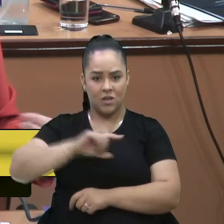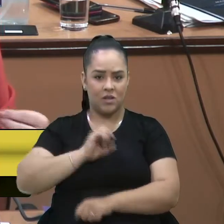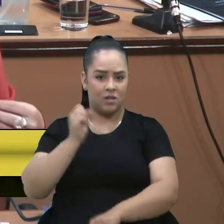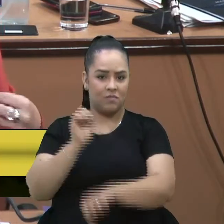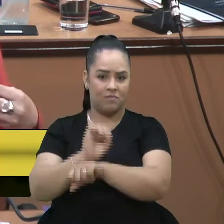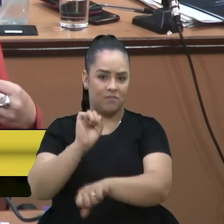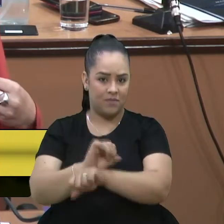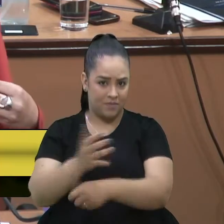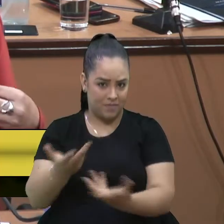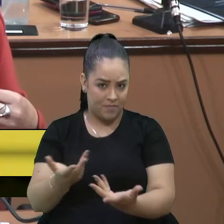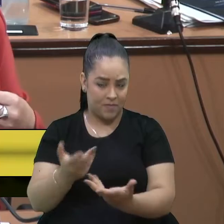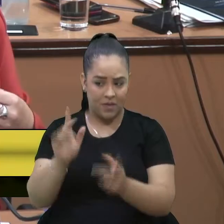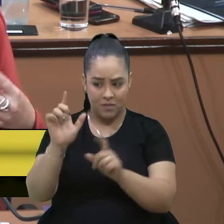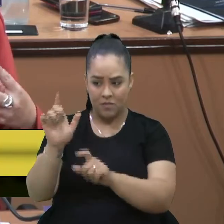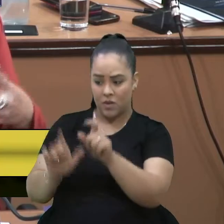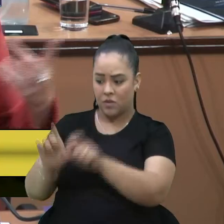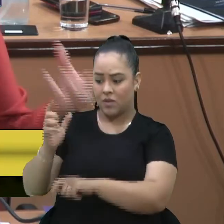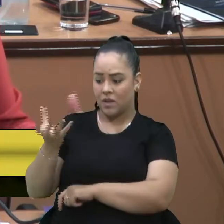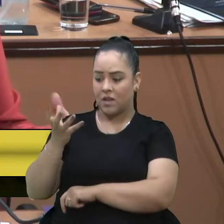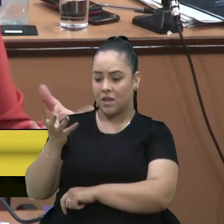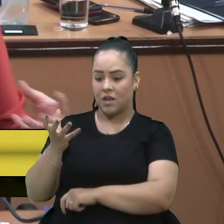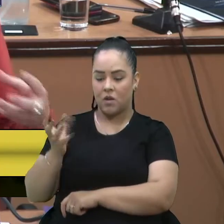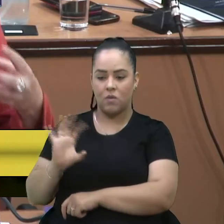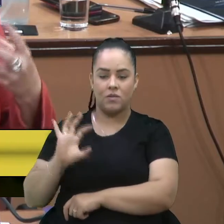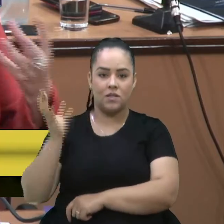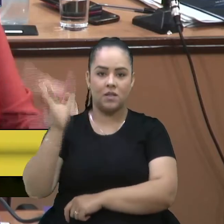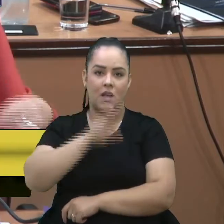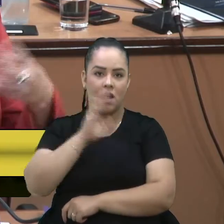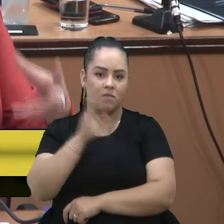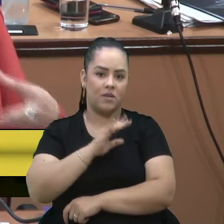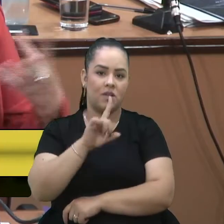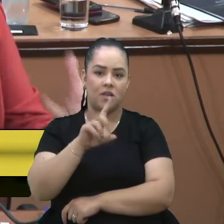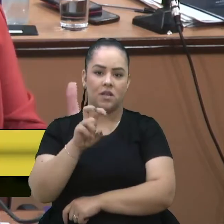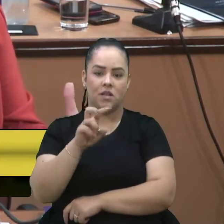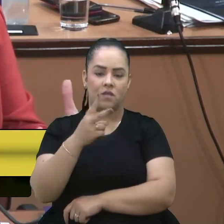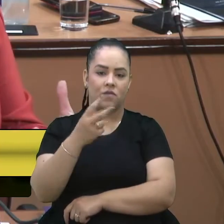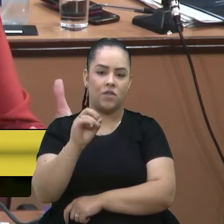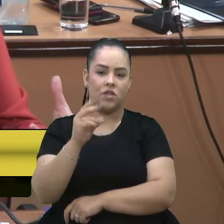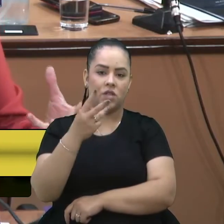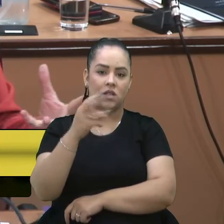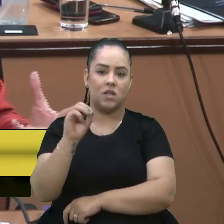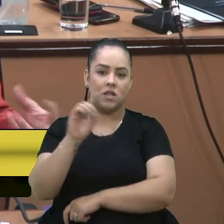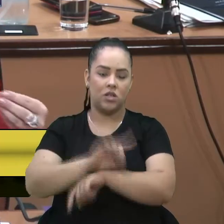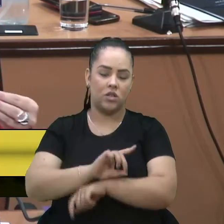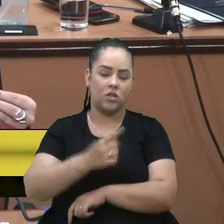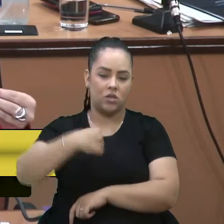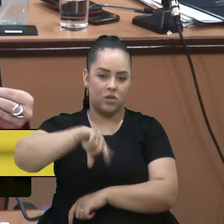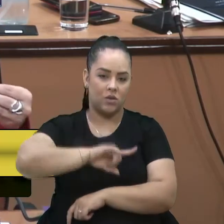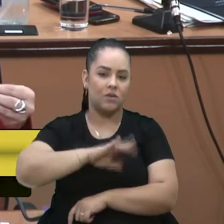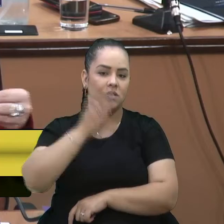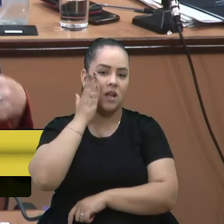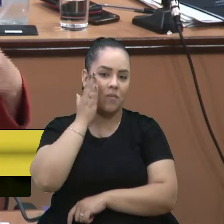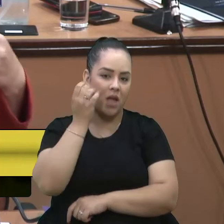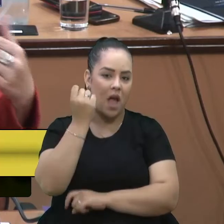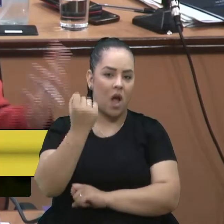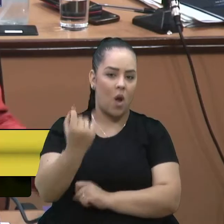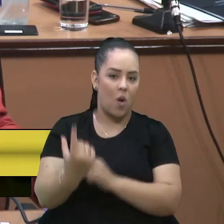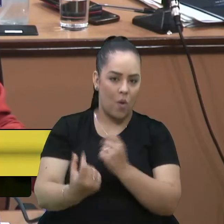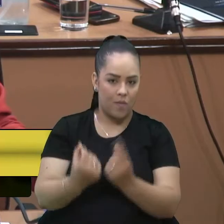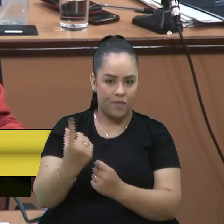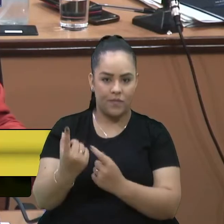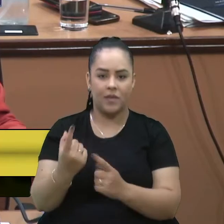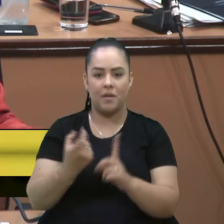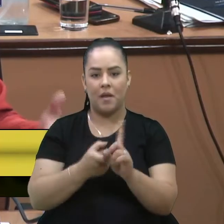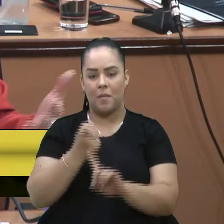pessoas. As pessoas querem que as coisas aconteçam logo, dentro de 15, 20, 30 dias. E a gente sabe que muitas coisas levam